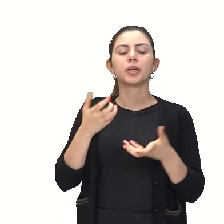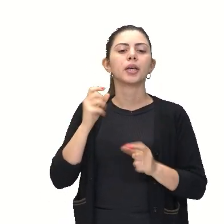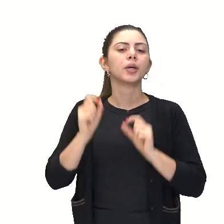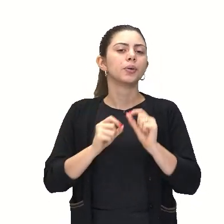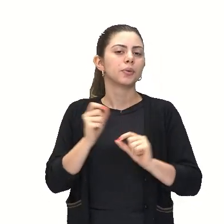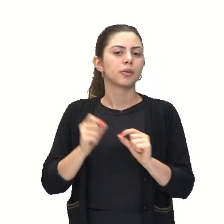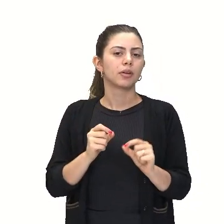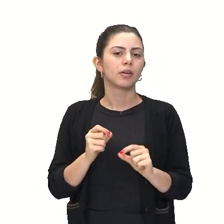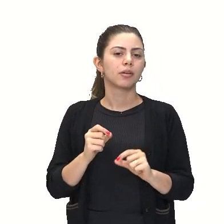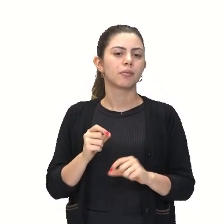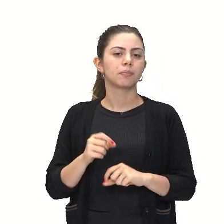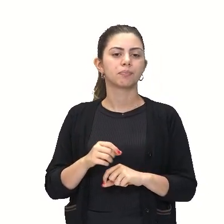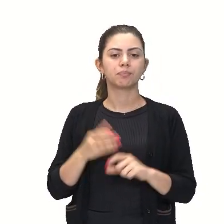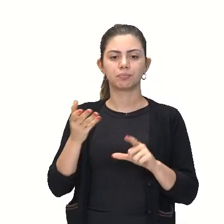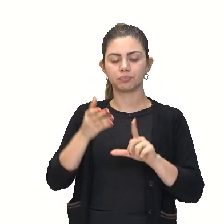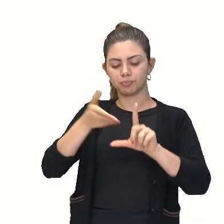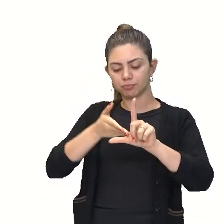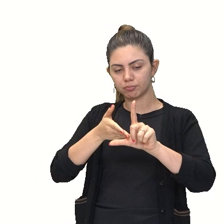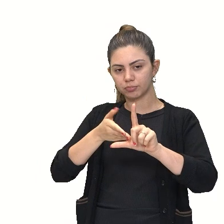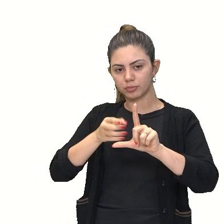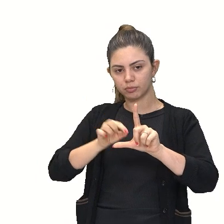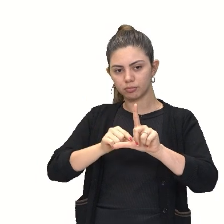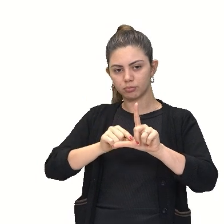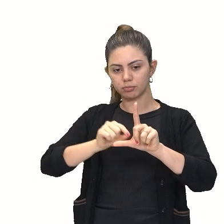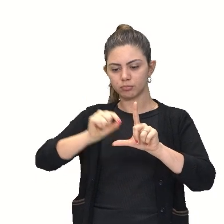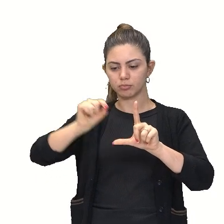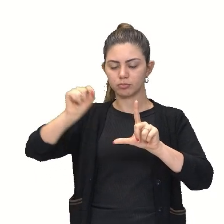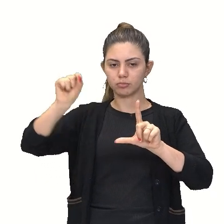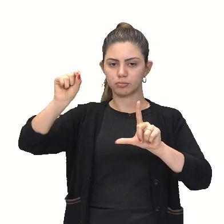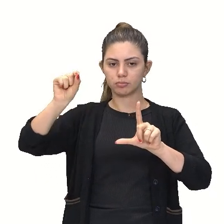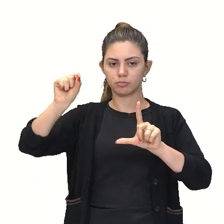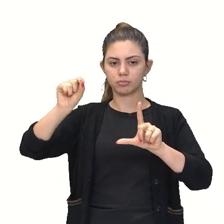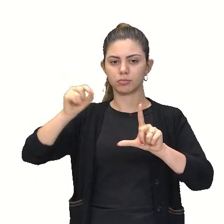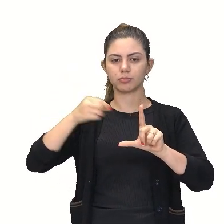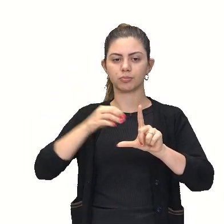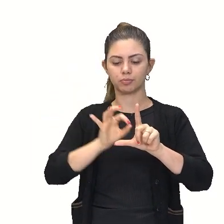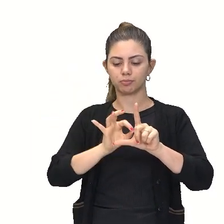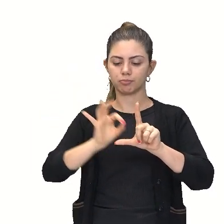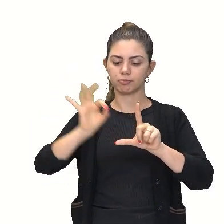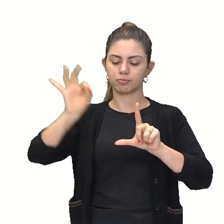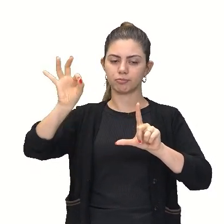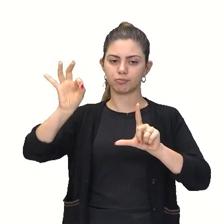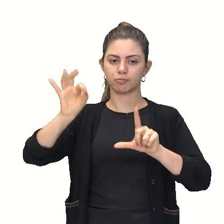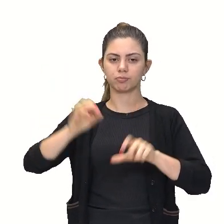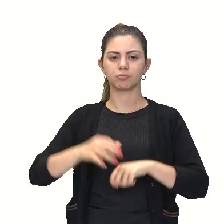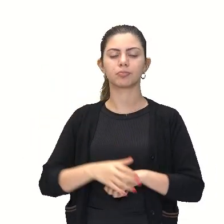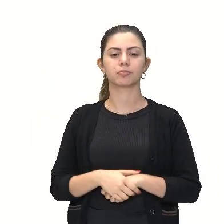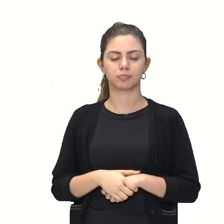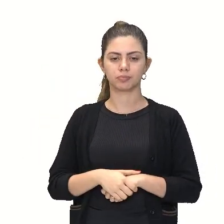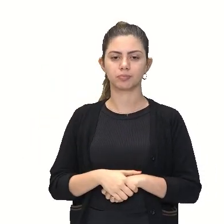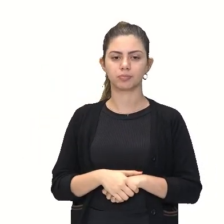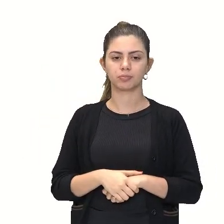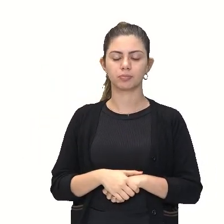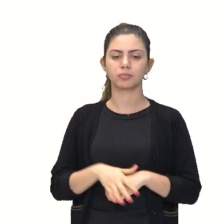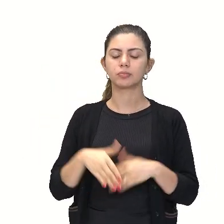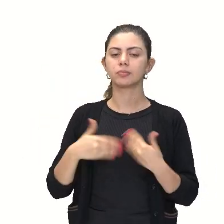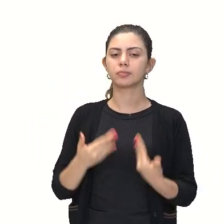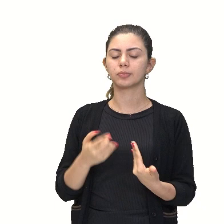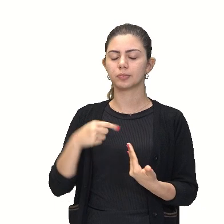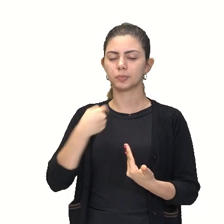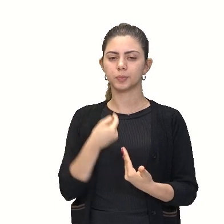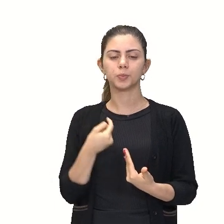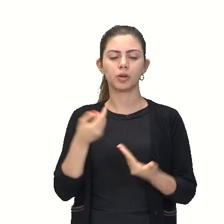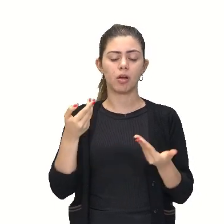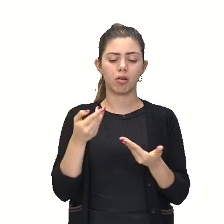aqui, ó. Tá vendo essa diagonal? Opa! Tá vendo que é a diagonal, certo? Quando eu traço